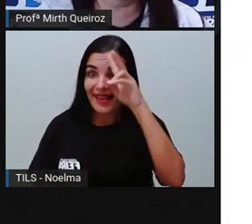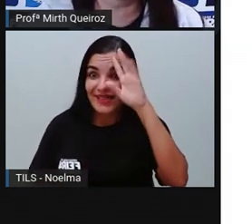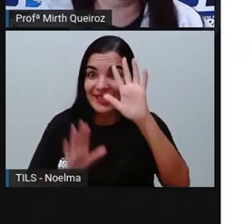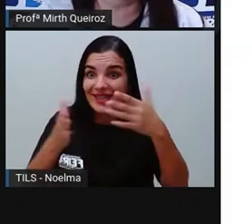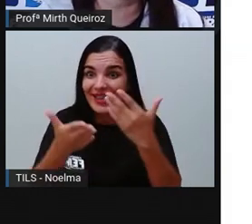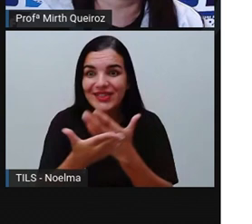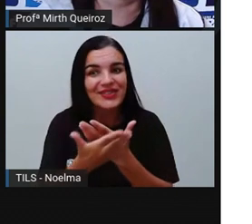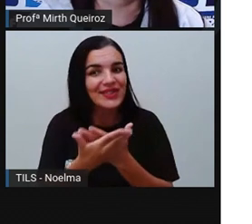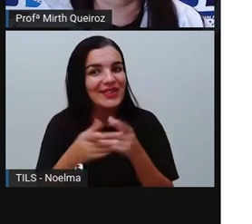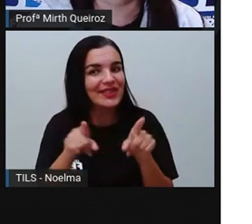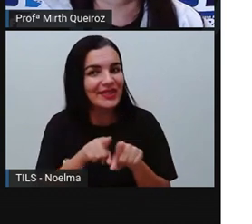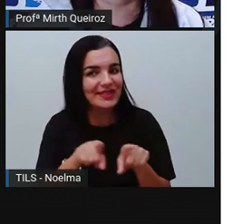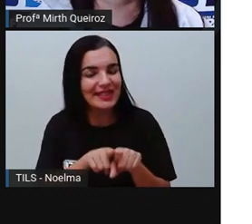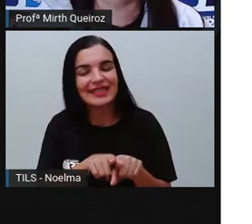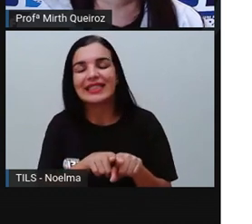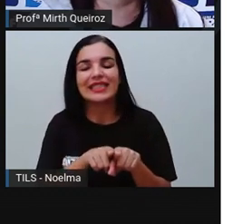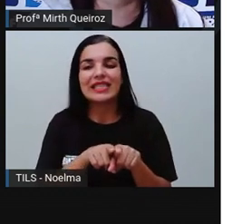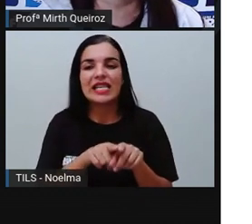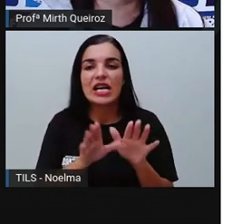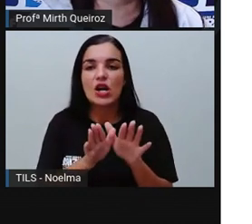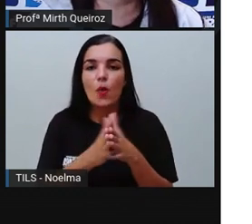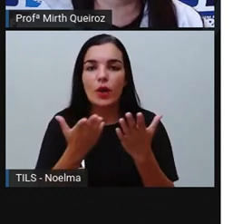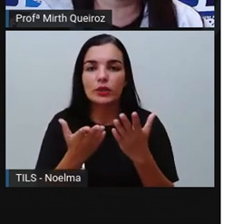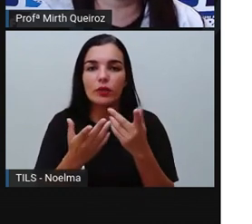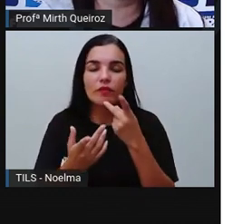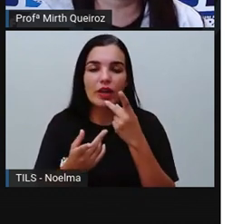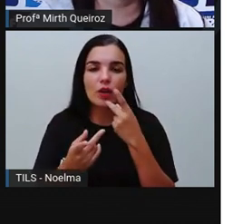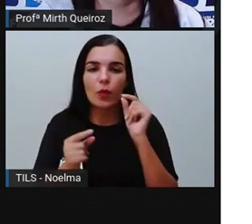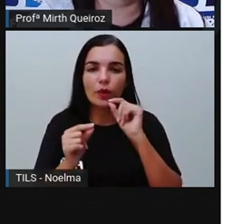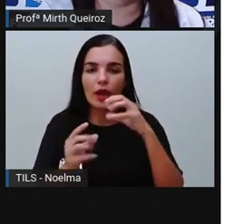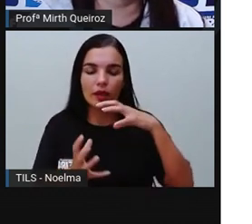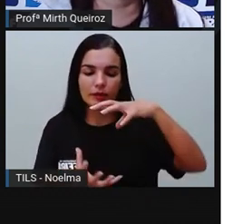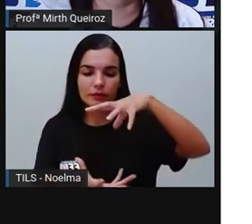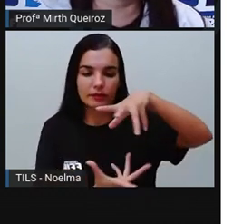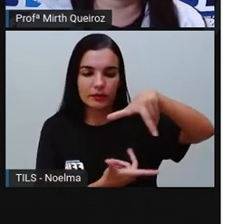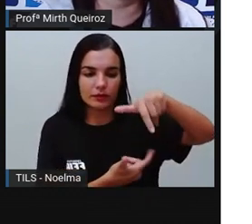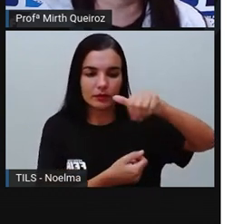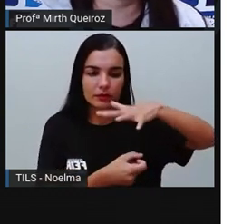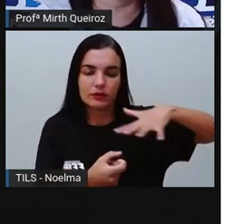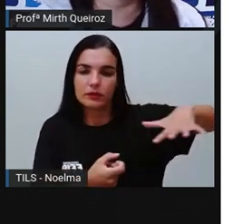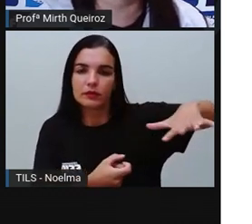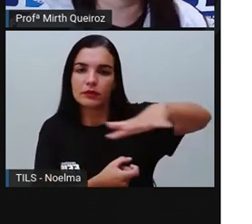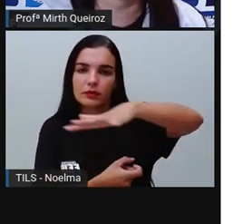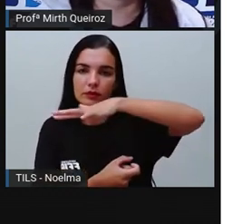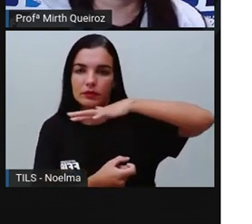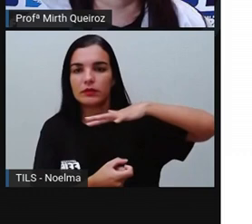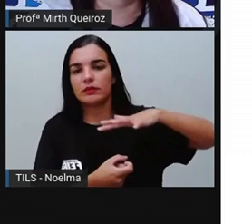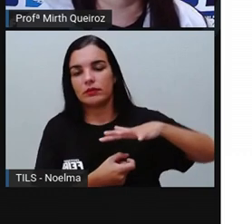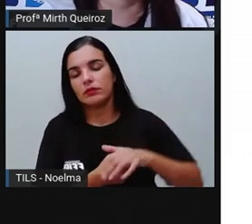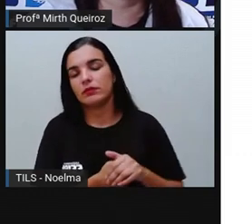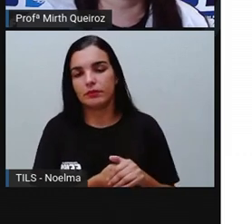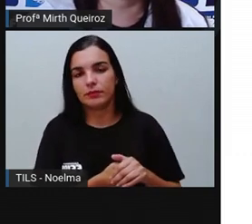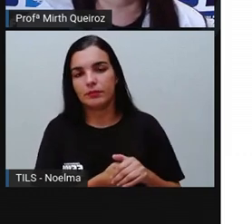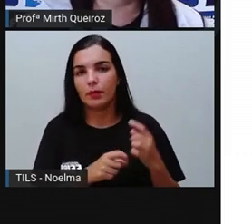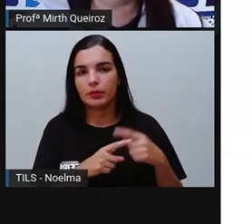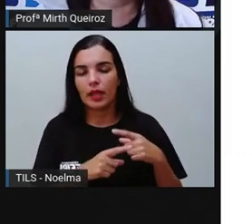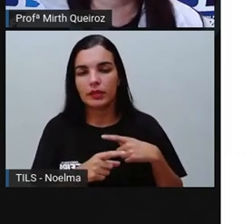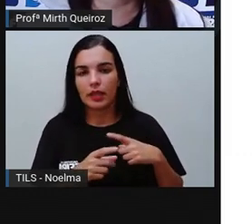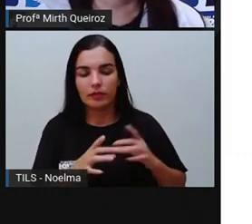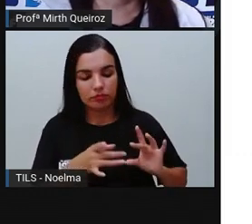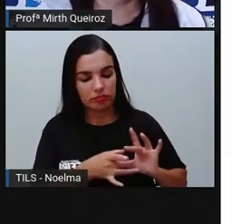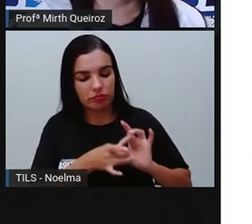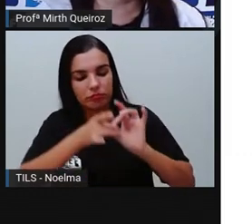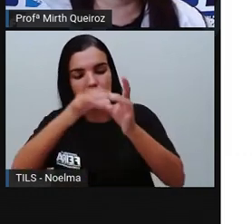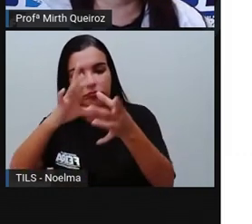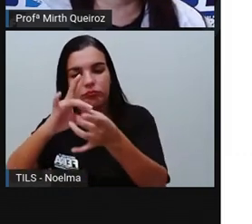estudou sobre isso. Quando a gente foi falar sobre o ecossistema, né? Onde há essa relação entre esses seres vivos e não